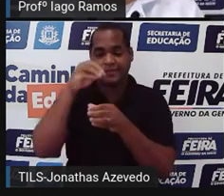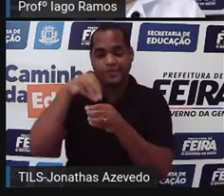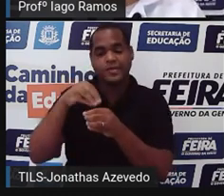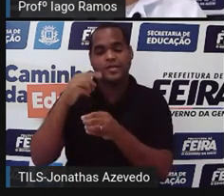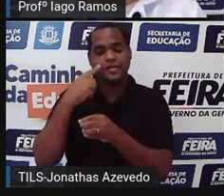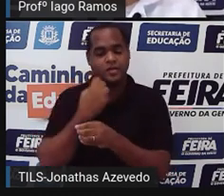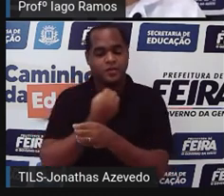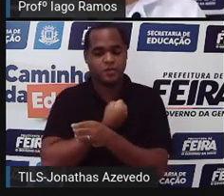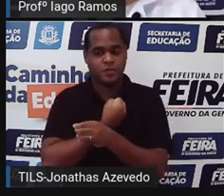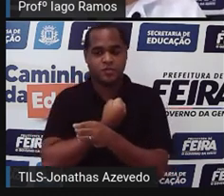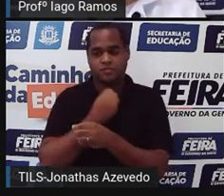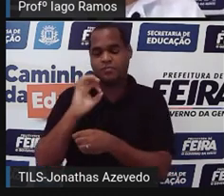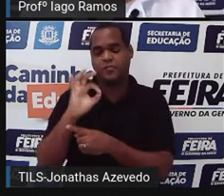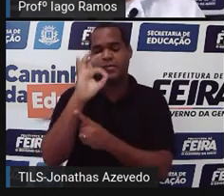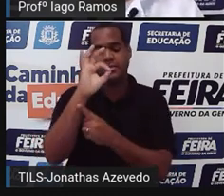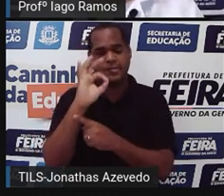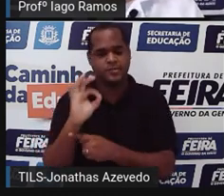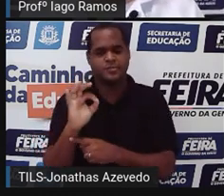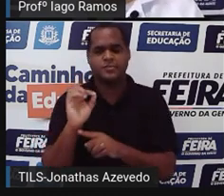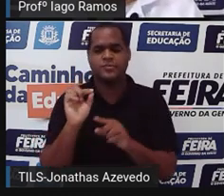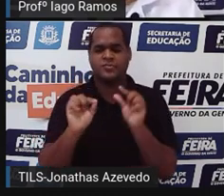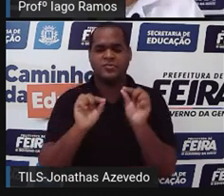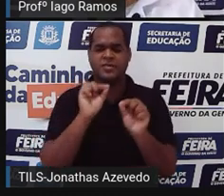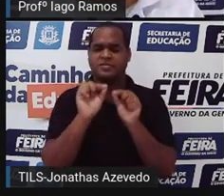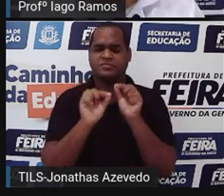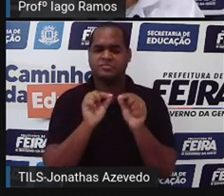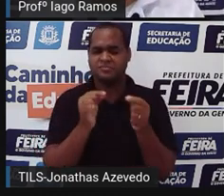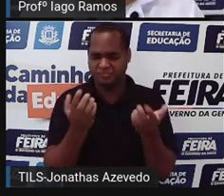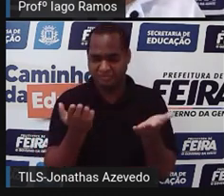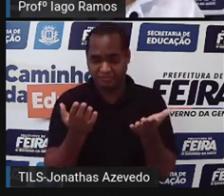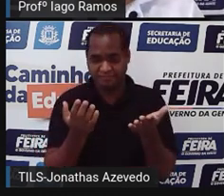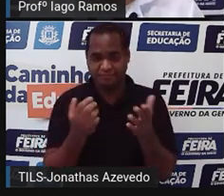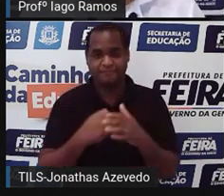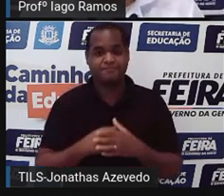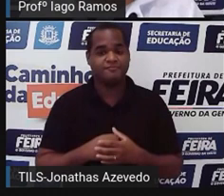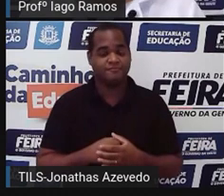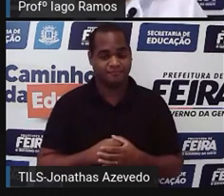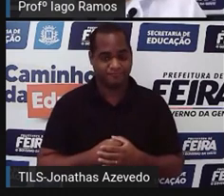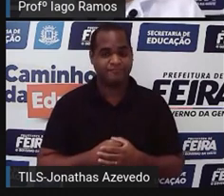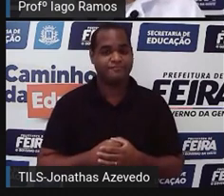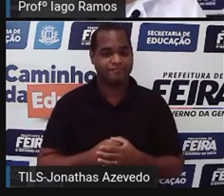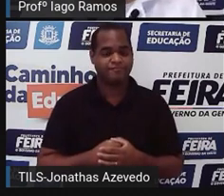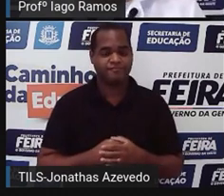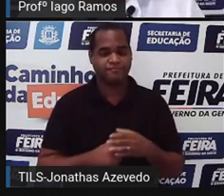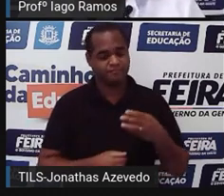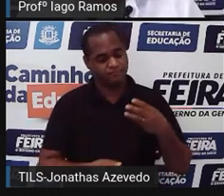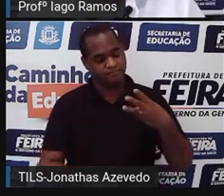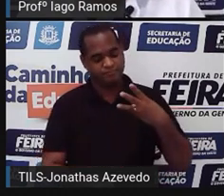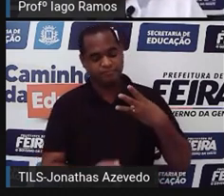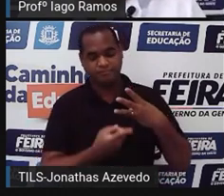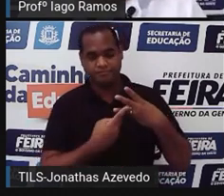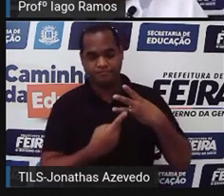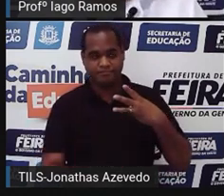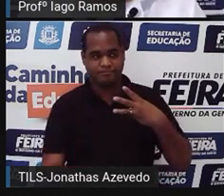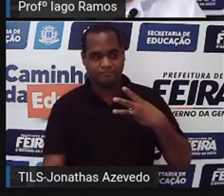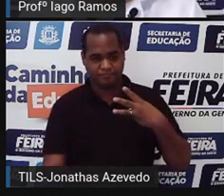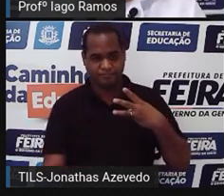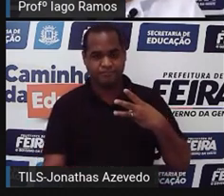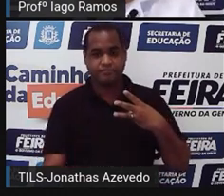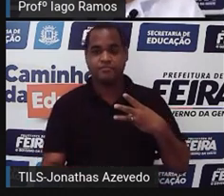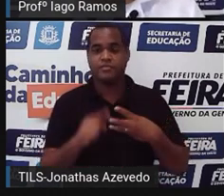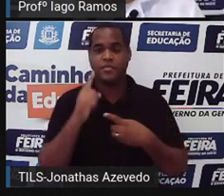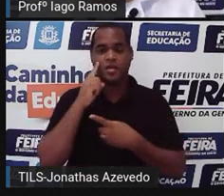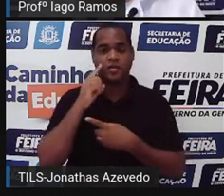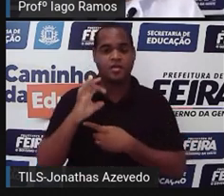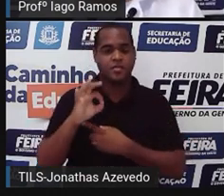percentuais. O que são números percentuais? Né? E a última perguntinha. Qual